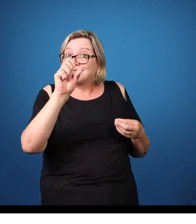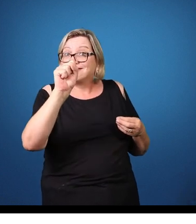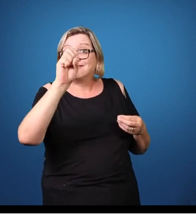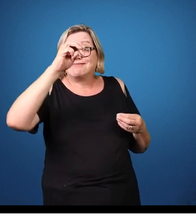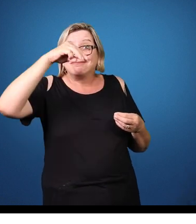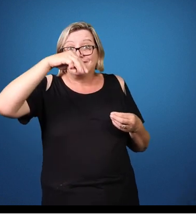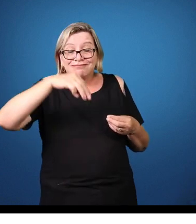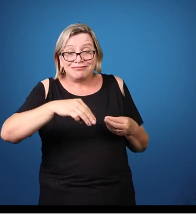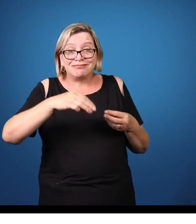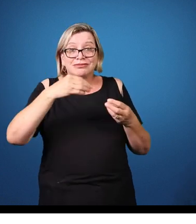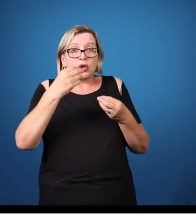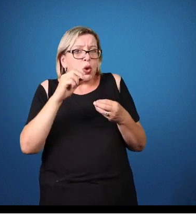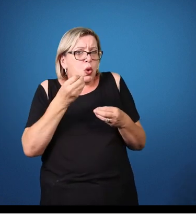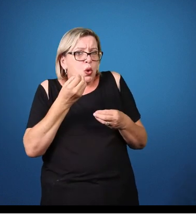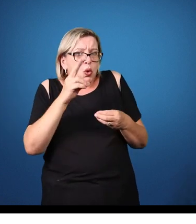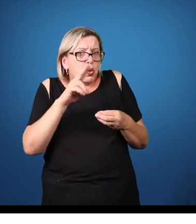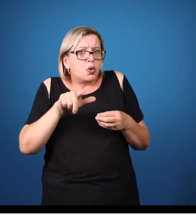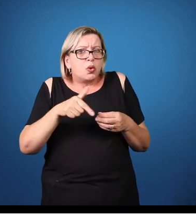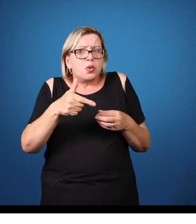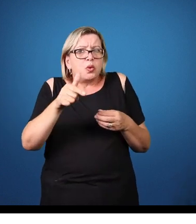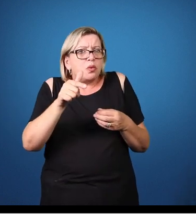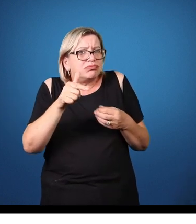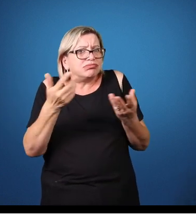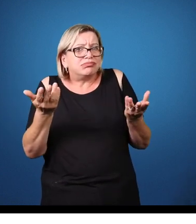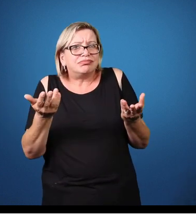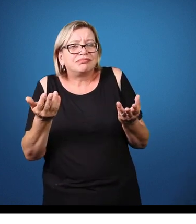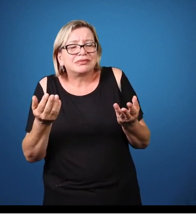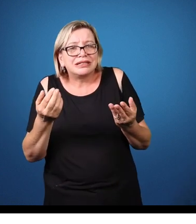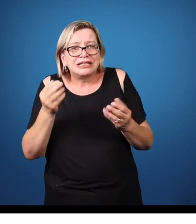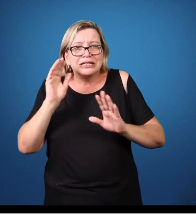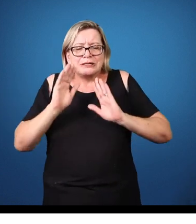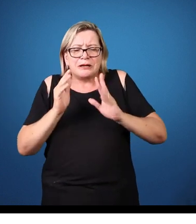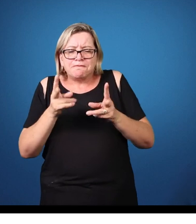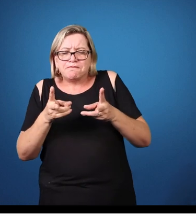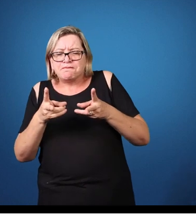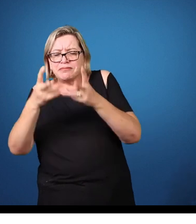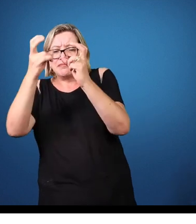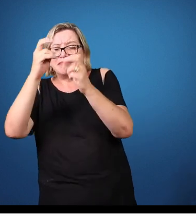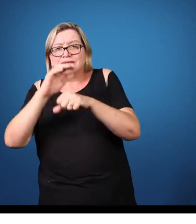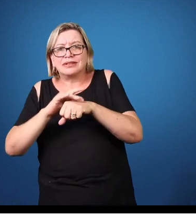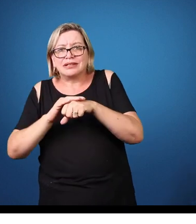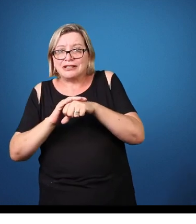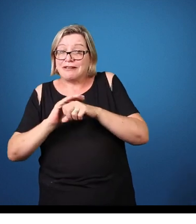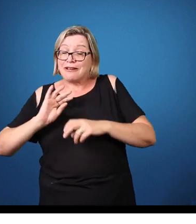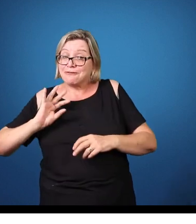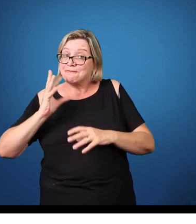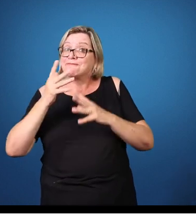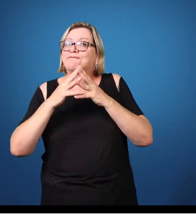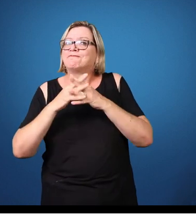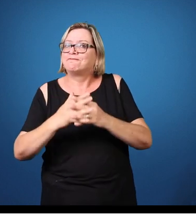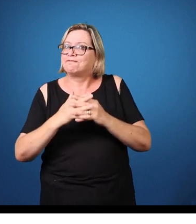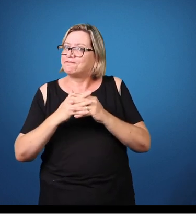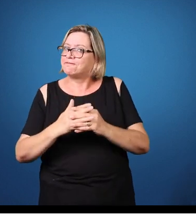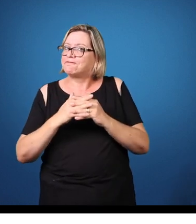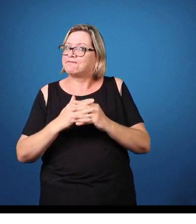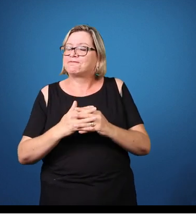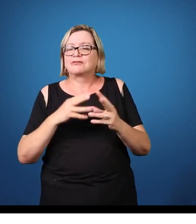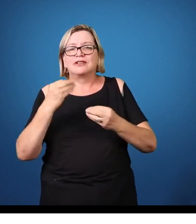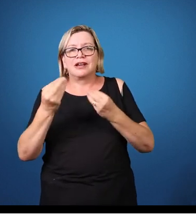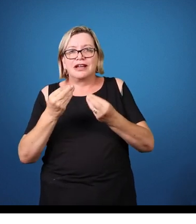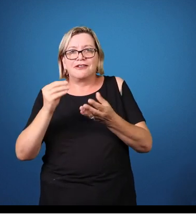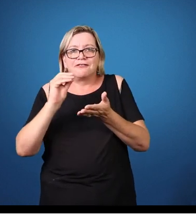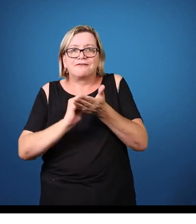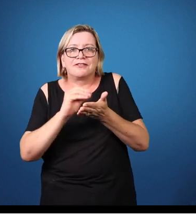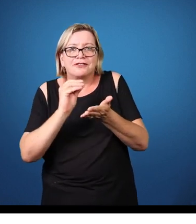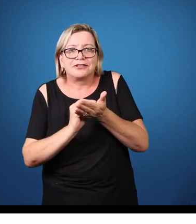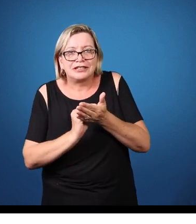meter os pés pelas mãos. Vai ser incompleto. Vai ser incompleto, vai ser impreciso, vai ser apenas um rótulo que às vezes